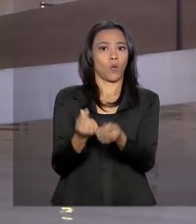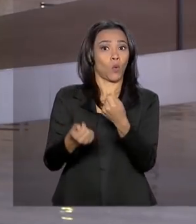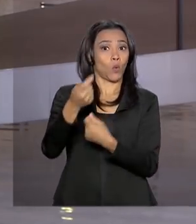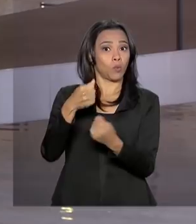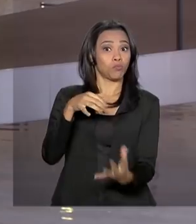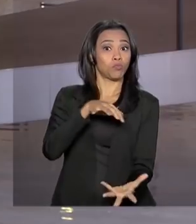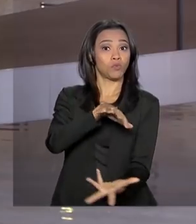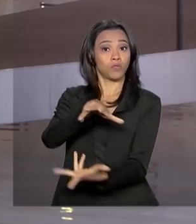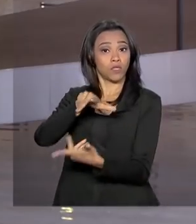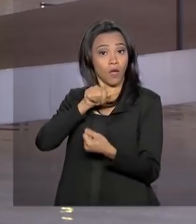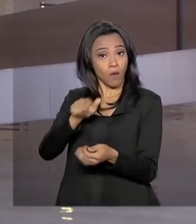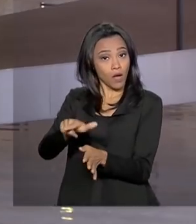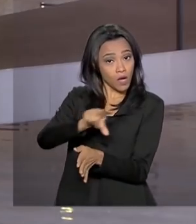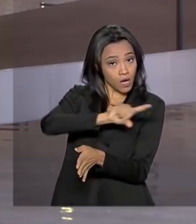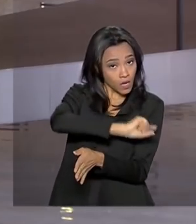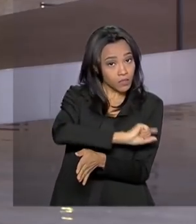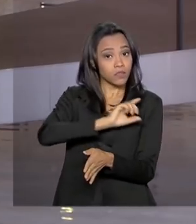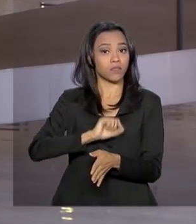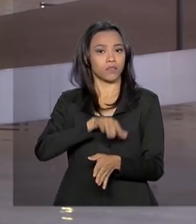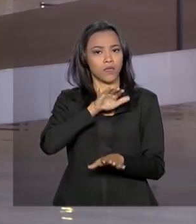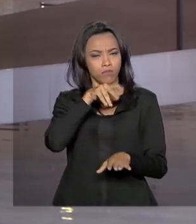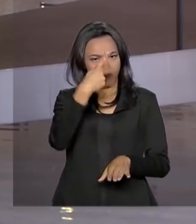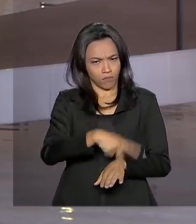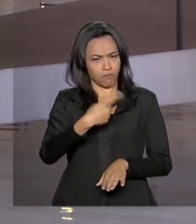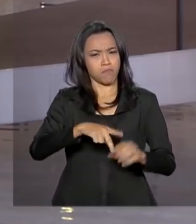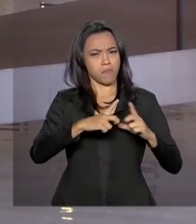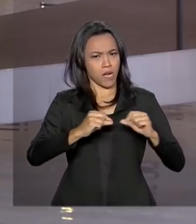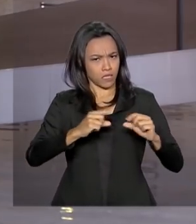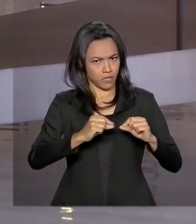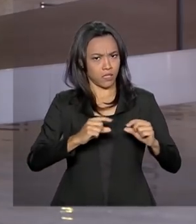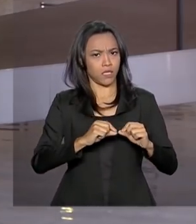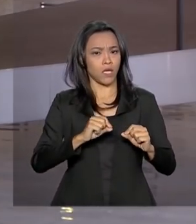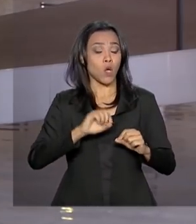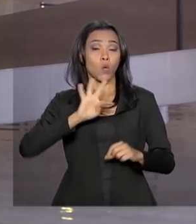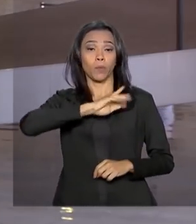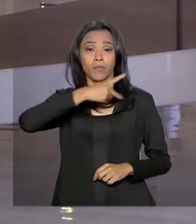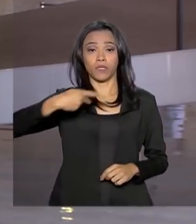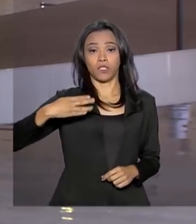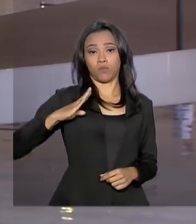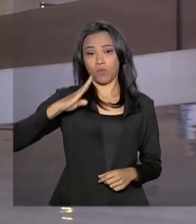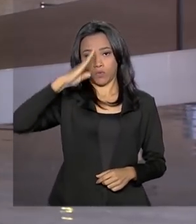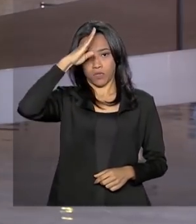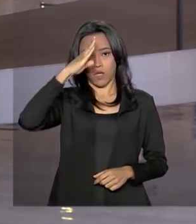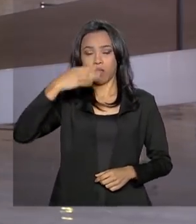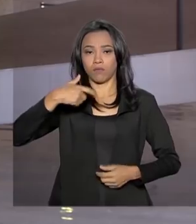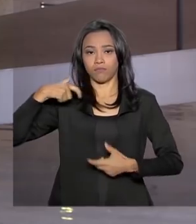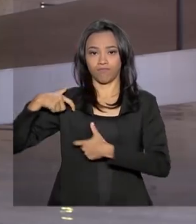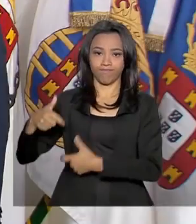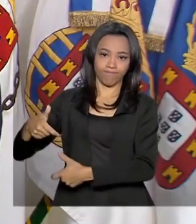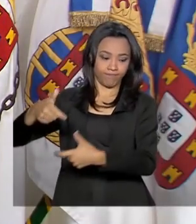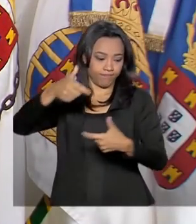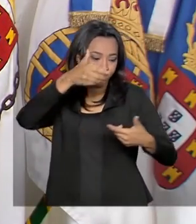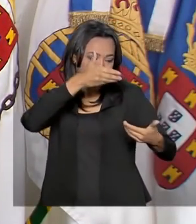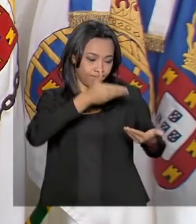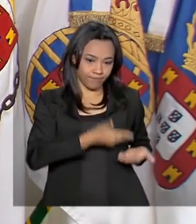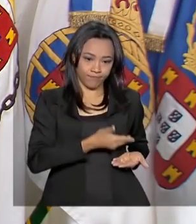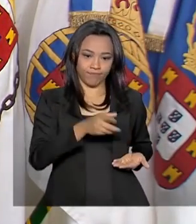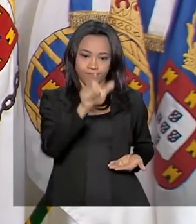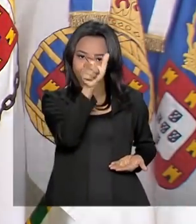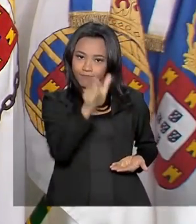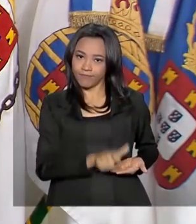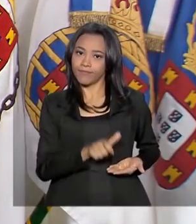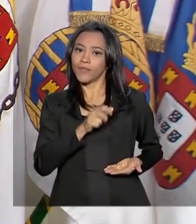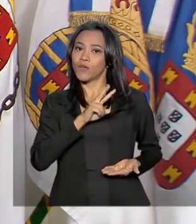Antes do embarque na base aérea de Brasília, o presidente Bolsonaro passou o cargo, transmitiu o cargo